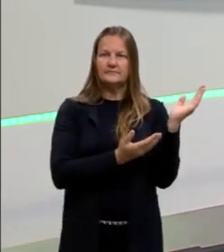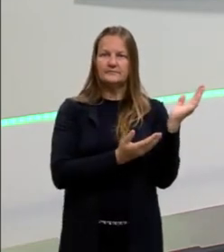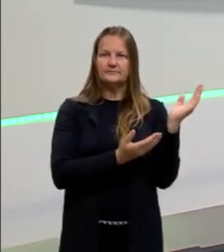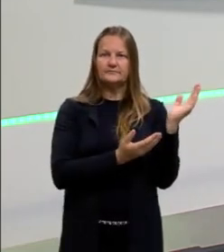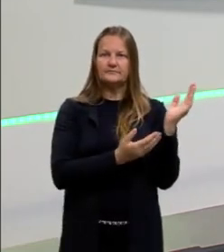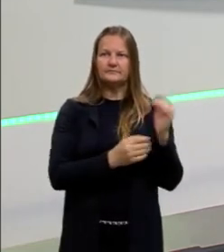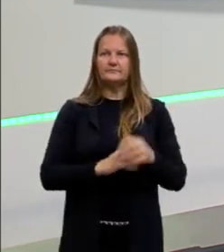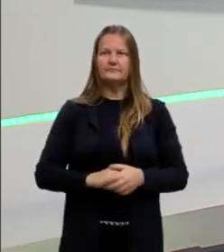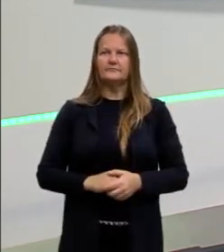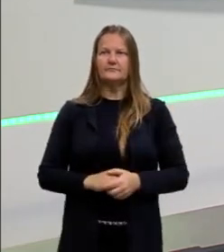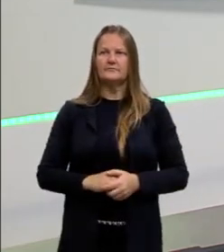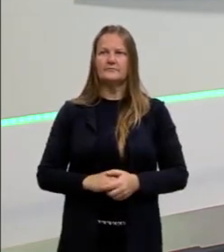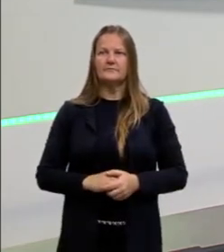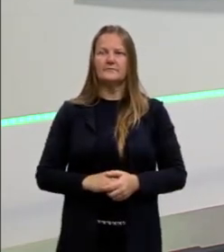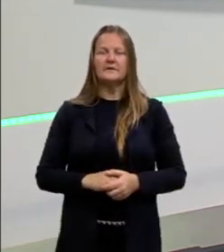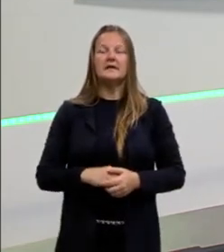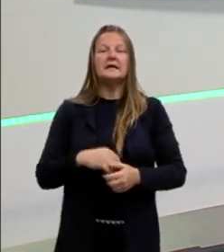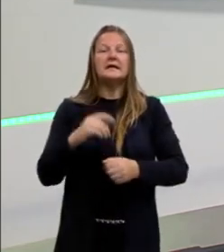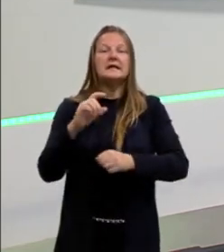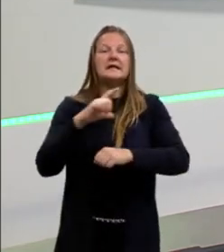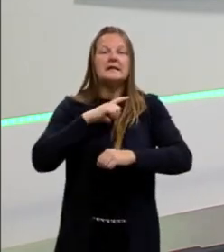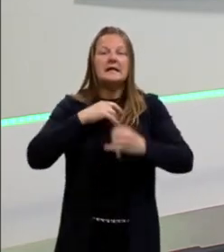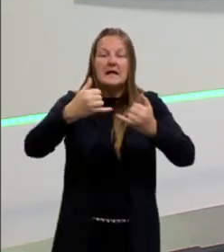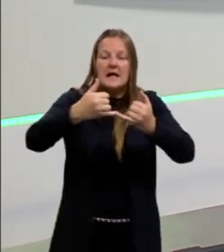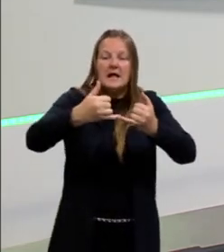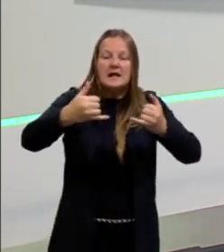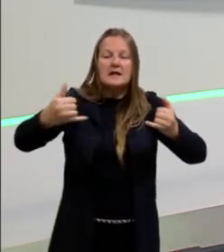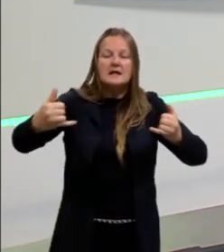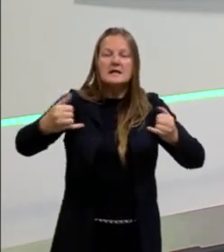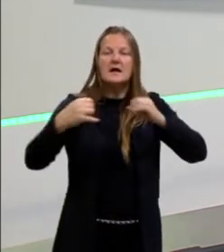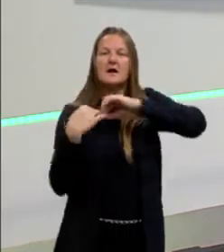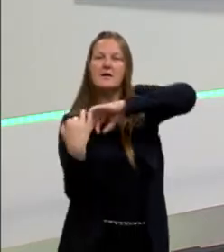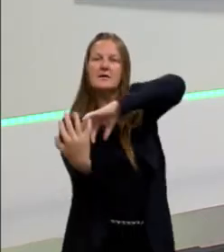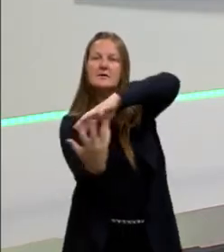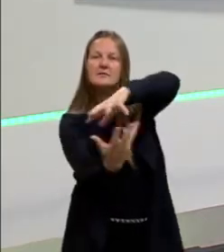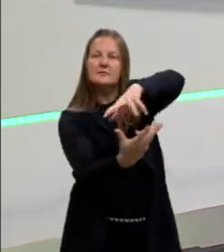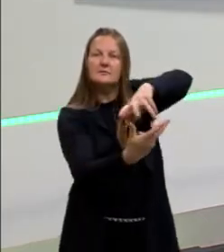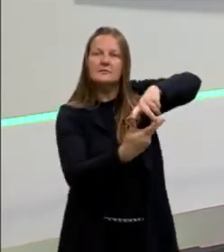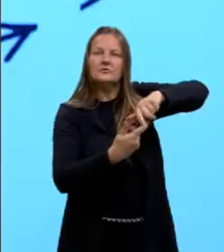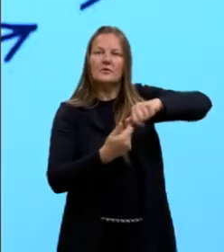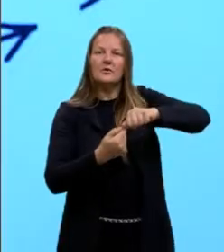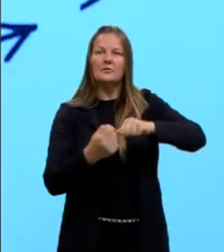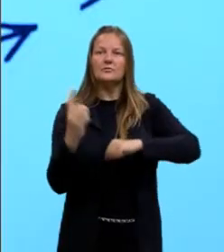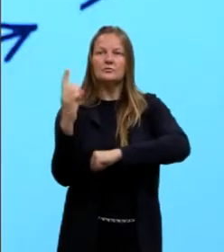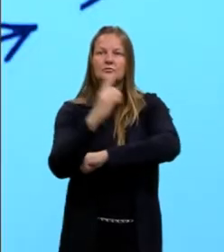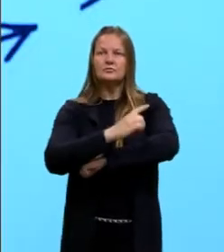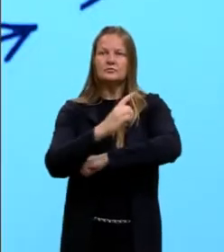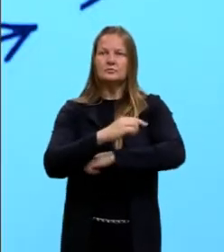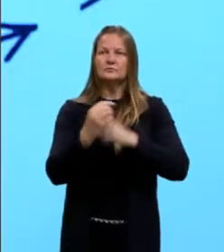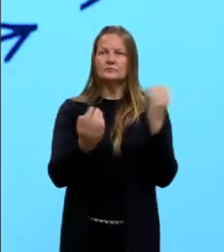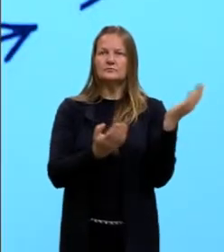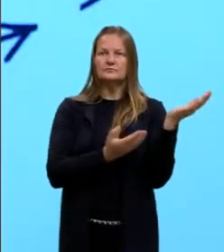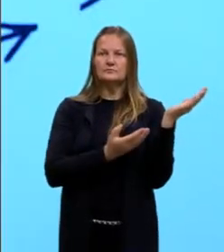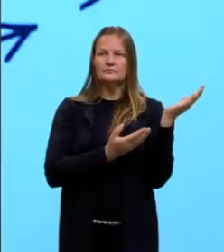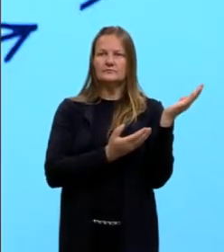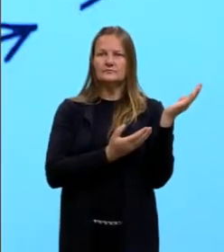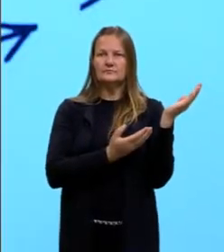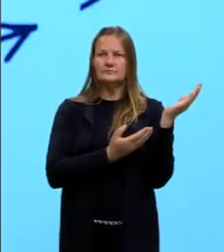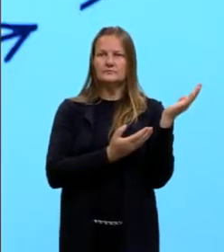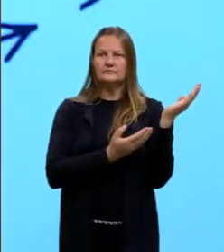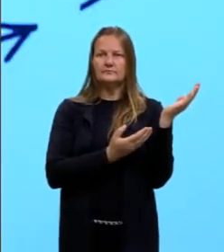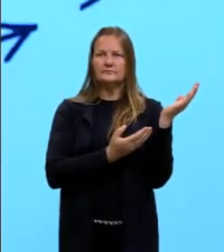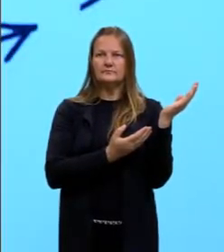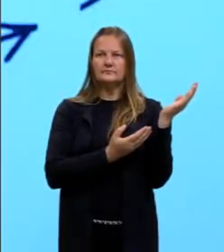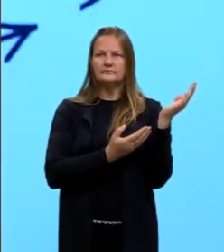de datas, a linha internacional de datas, ela só muda a data, tá, se está no horário, não muda o horário, só muda o dia, então,